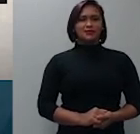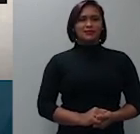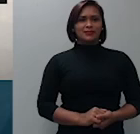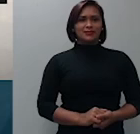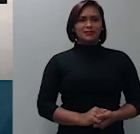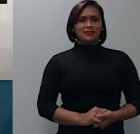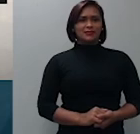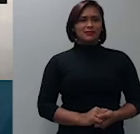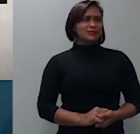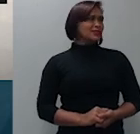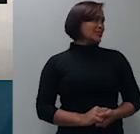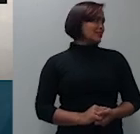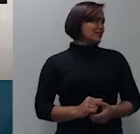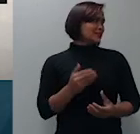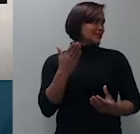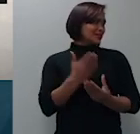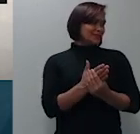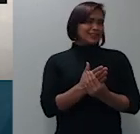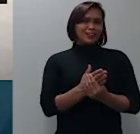processual